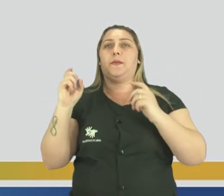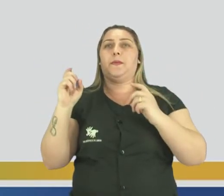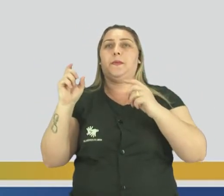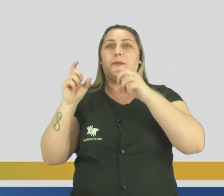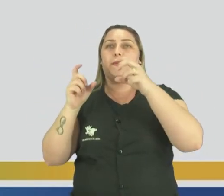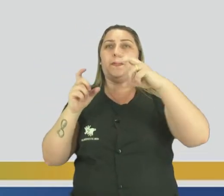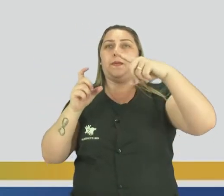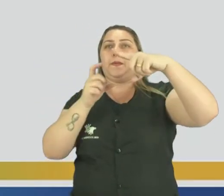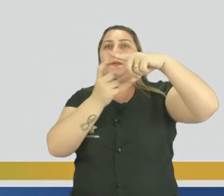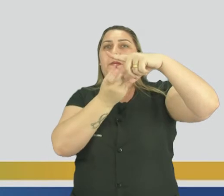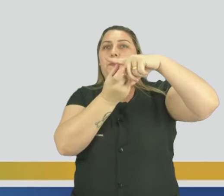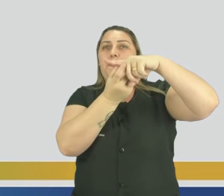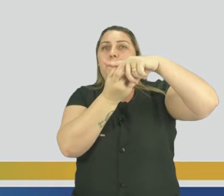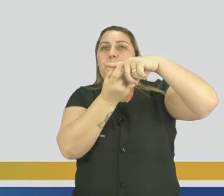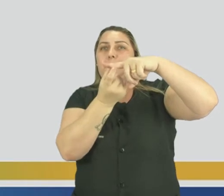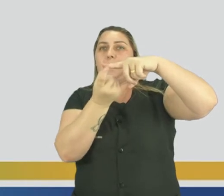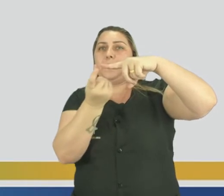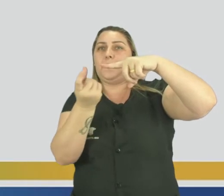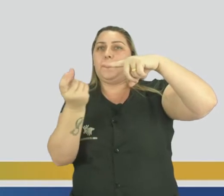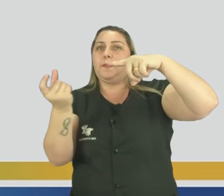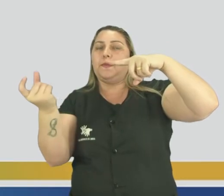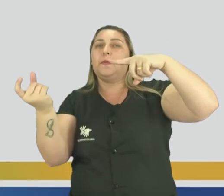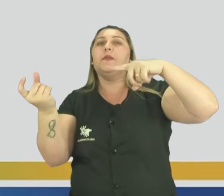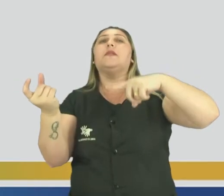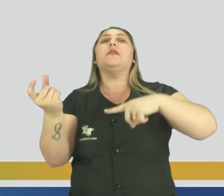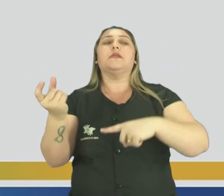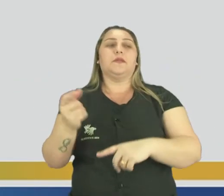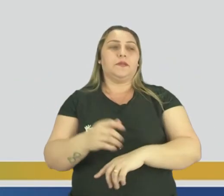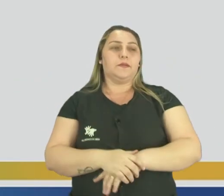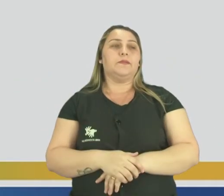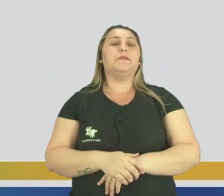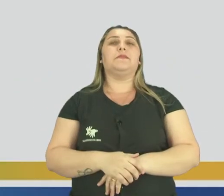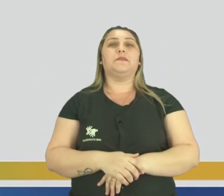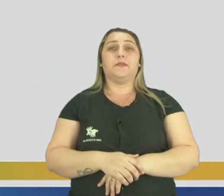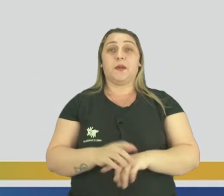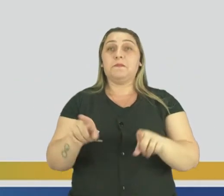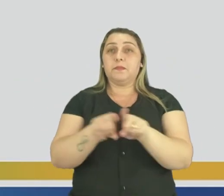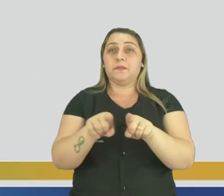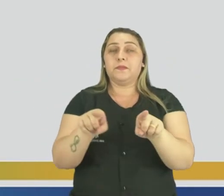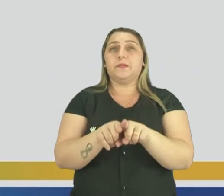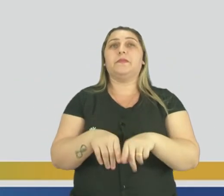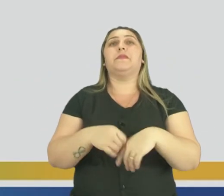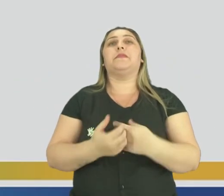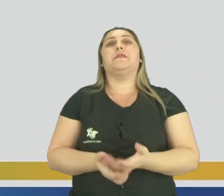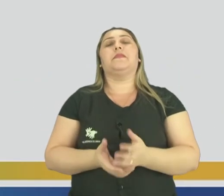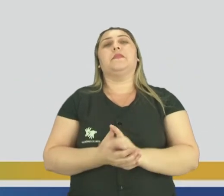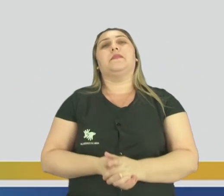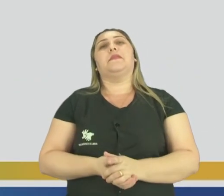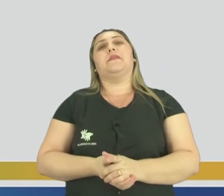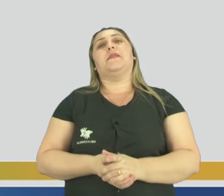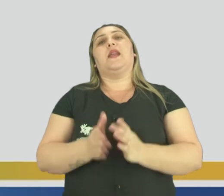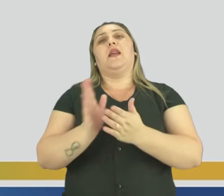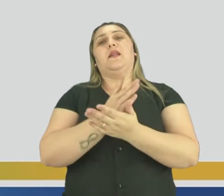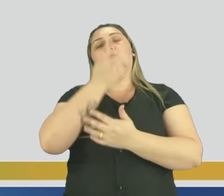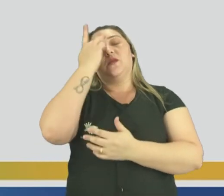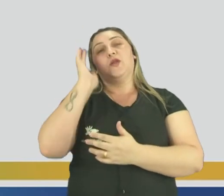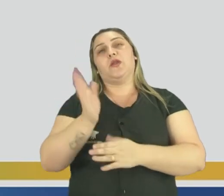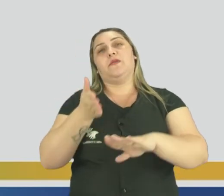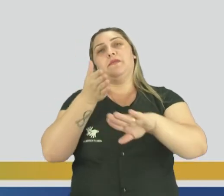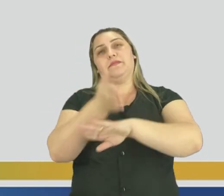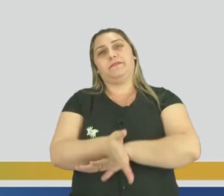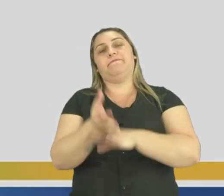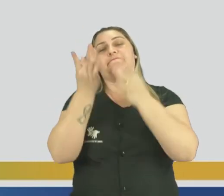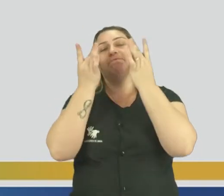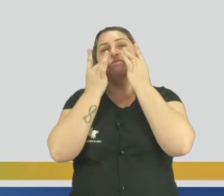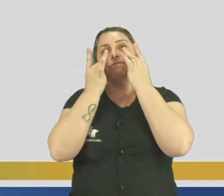um morro para o outro, né? Então, Pão de Açúcar, também. Algumas pessoas também já foram, né?